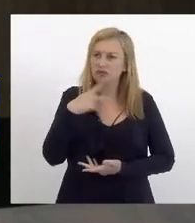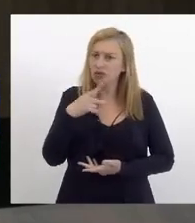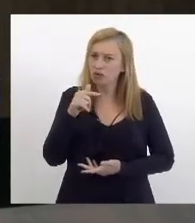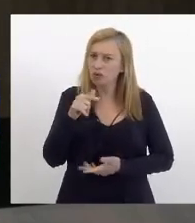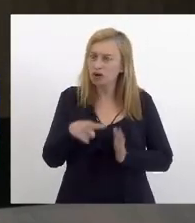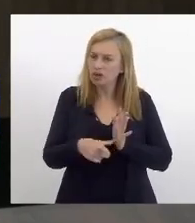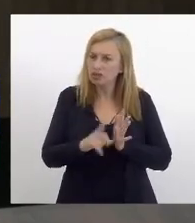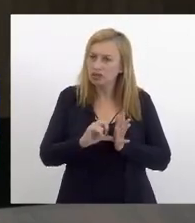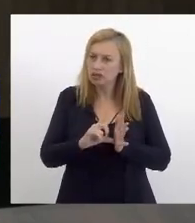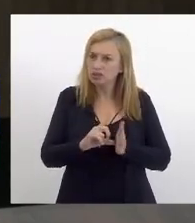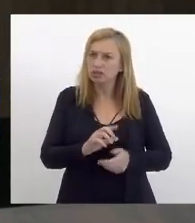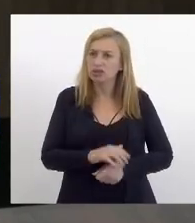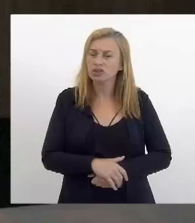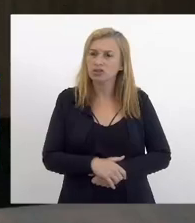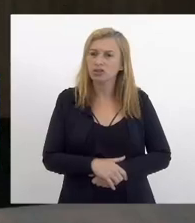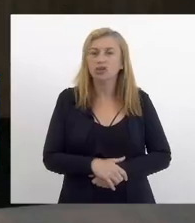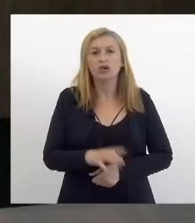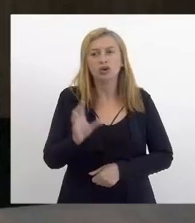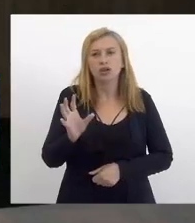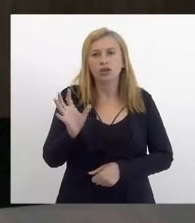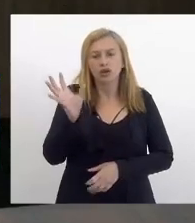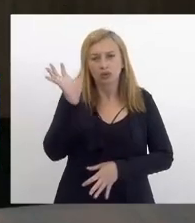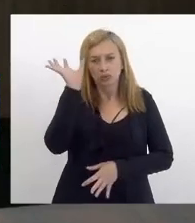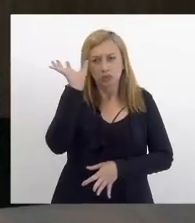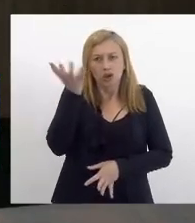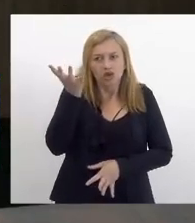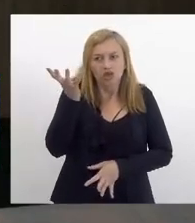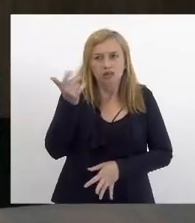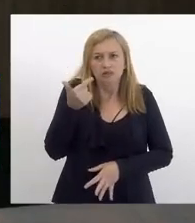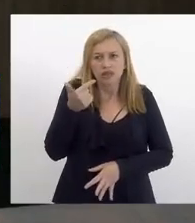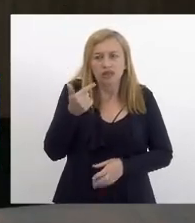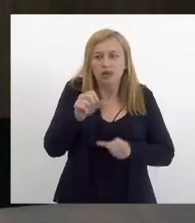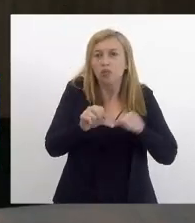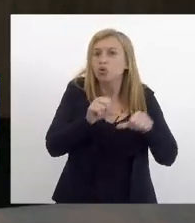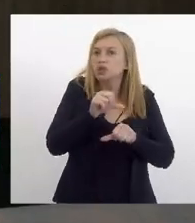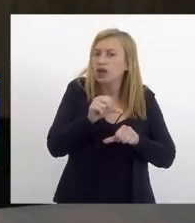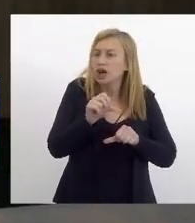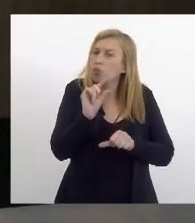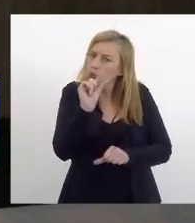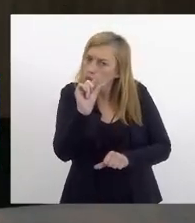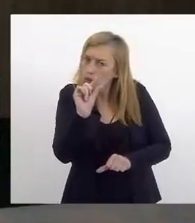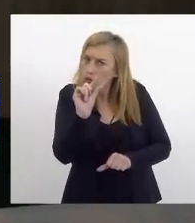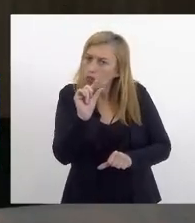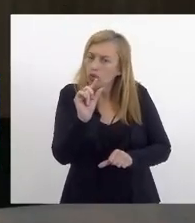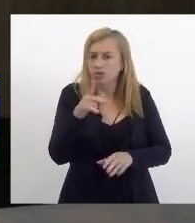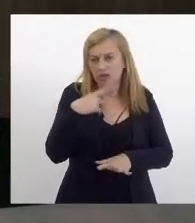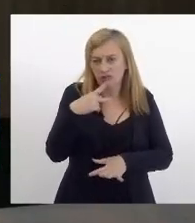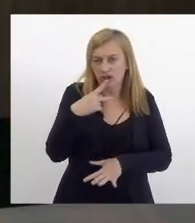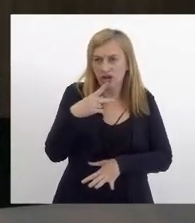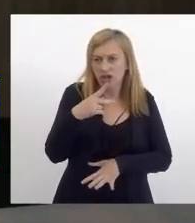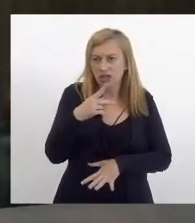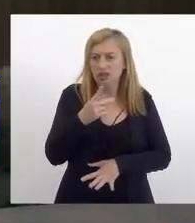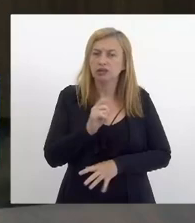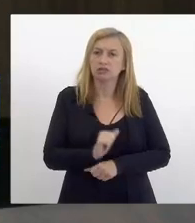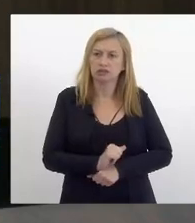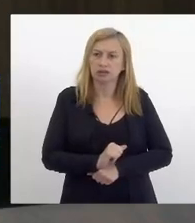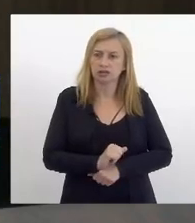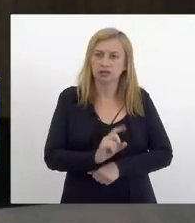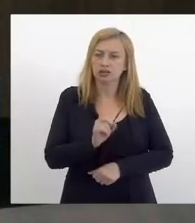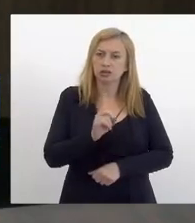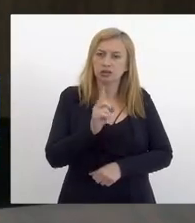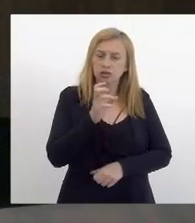eu resolvi até mudar dar um pouco o discurso e não fazer só as